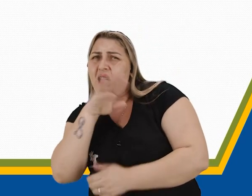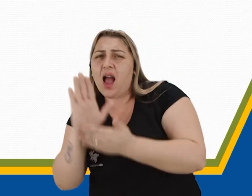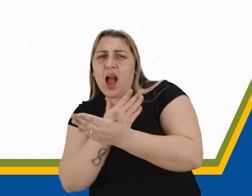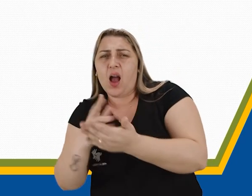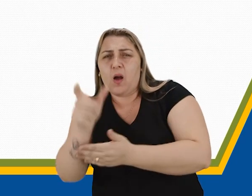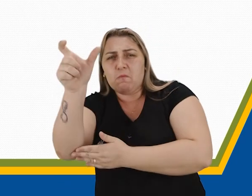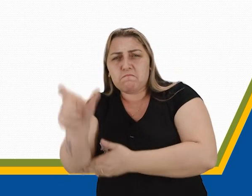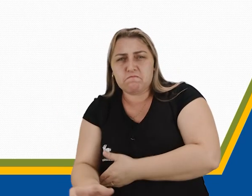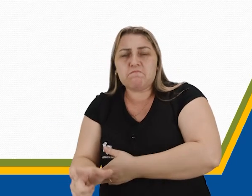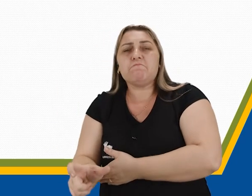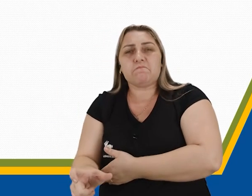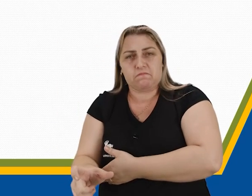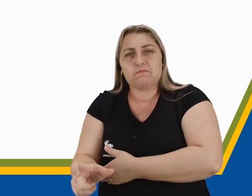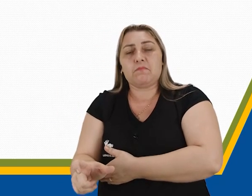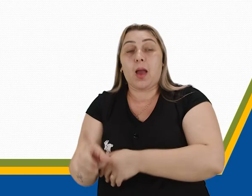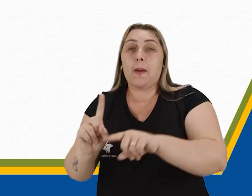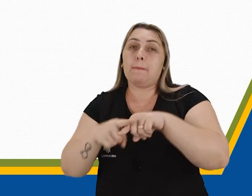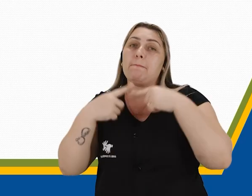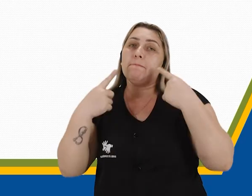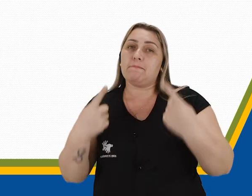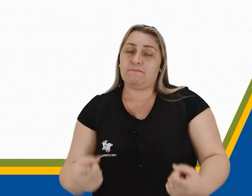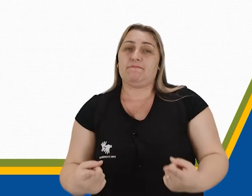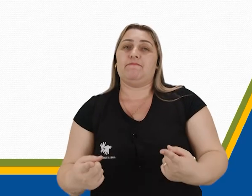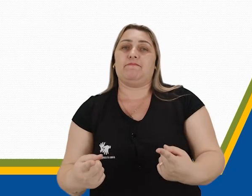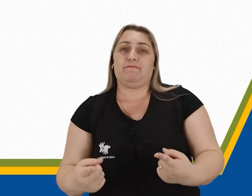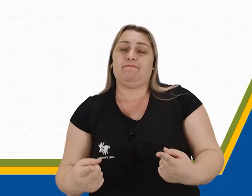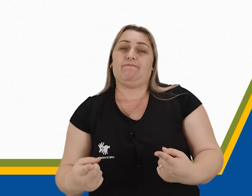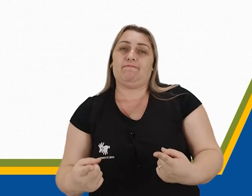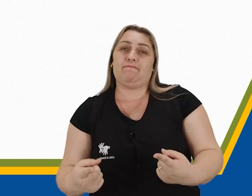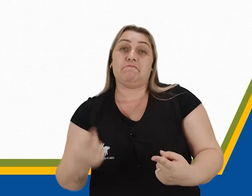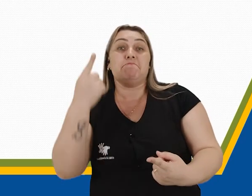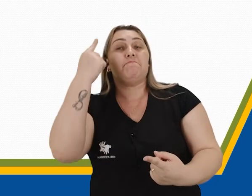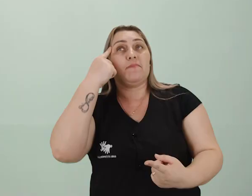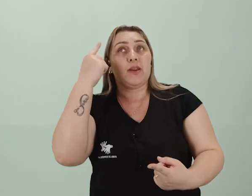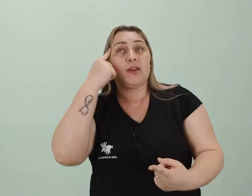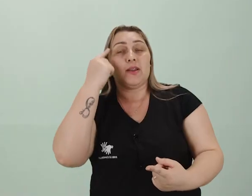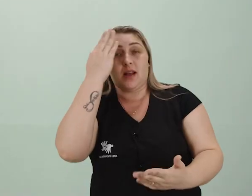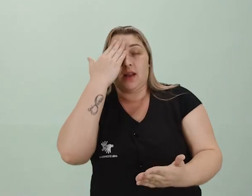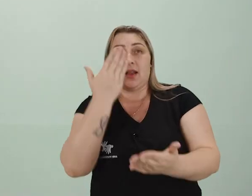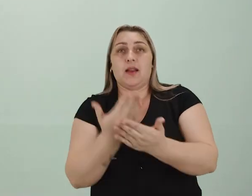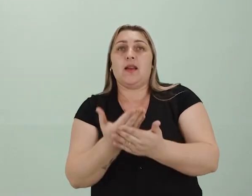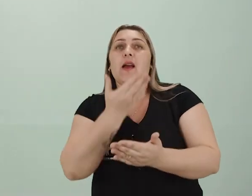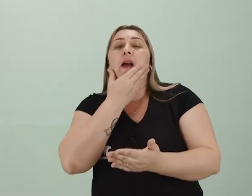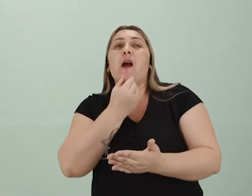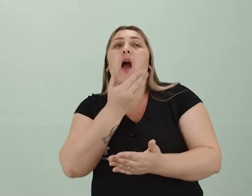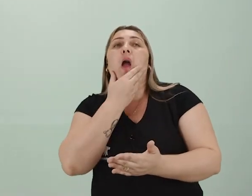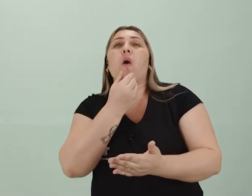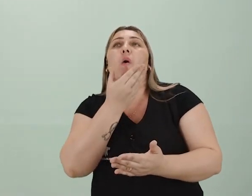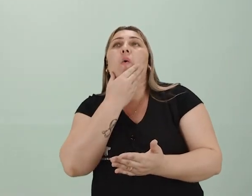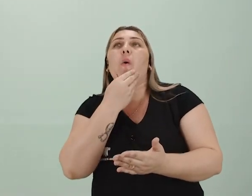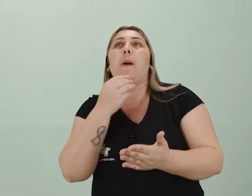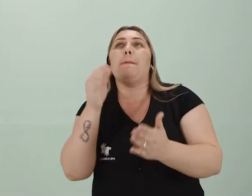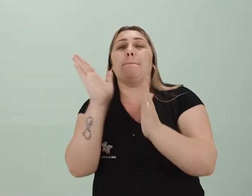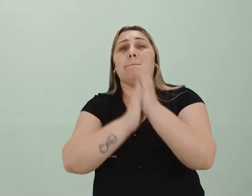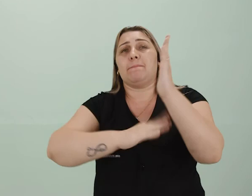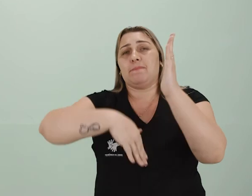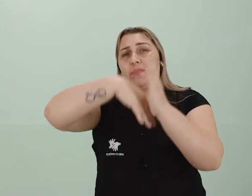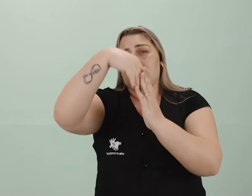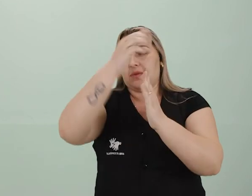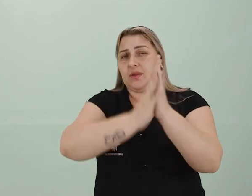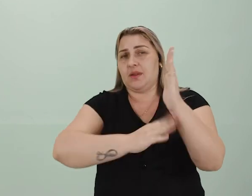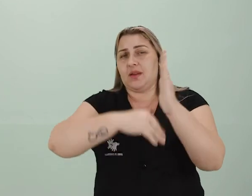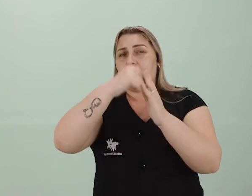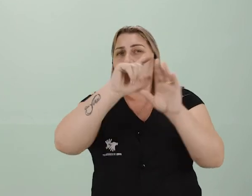pessoas, não é mesmo? Mais uma vez, dedução. Acredita-se que o homem da caverna, quando ele pintava